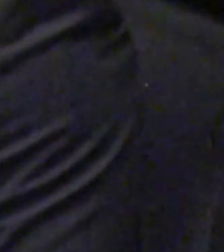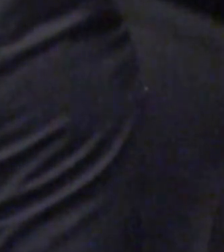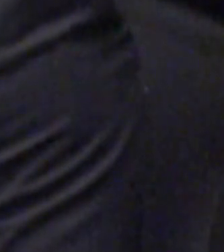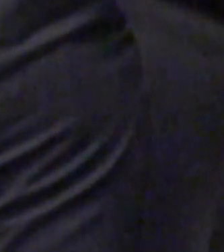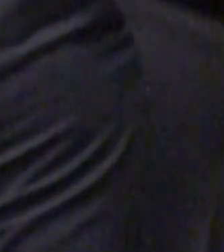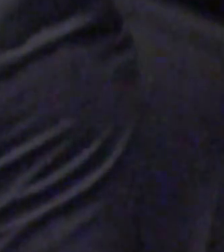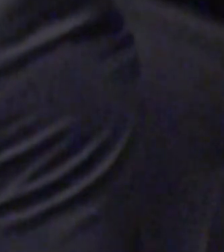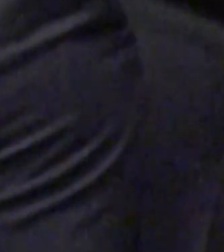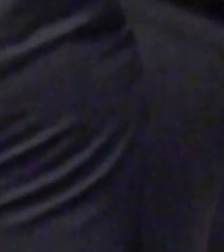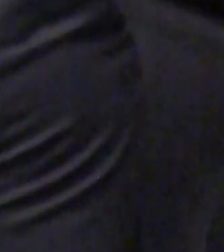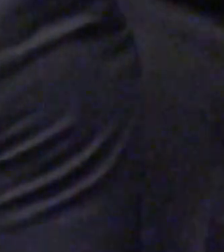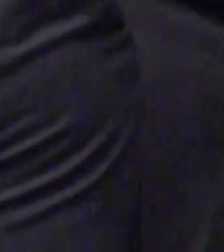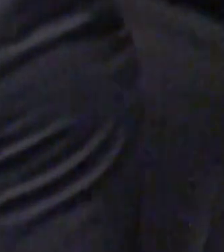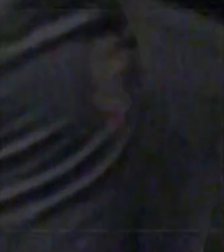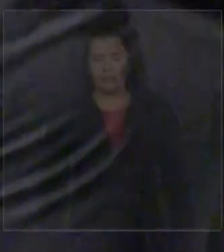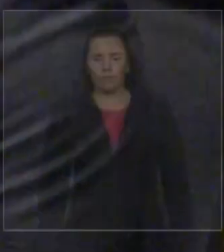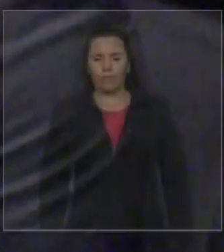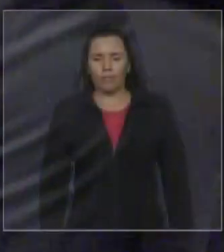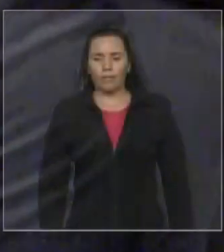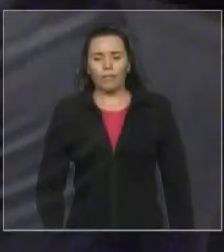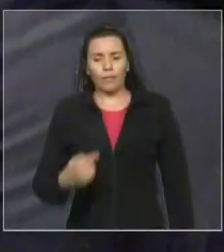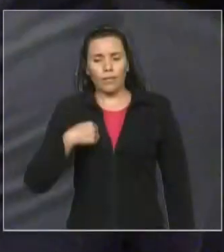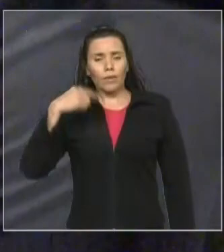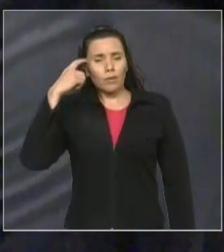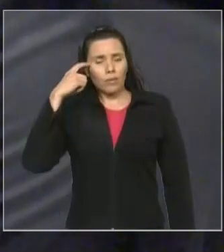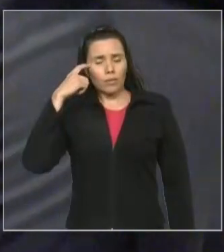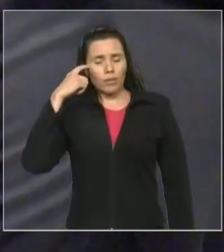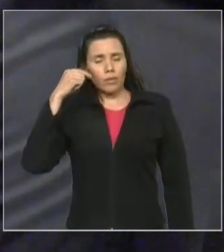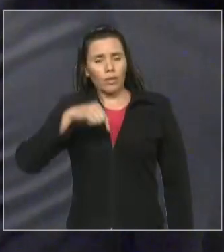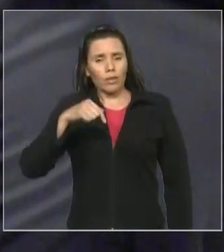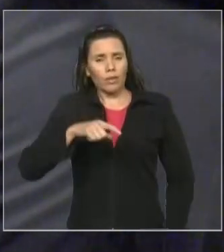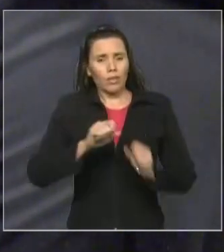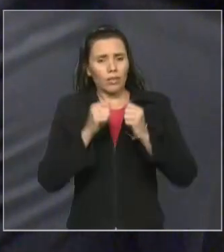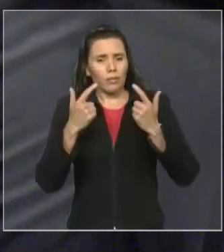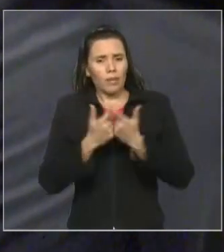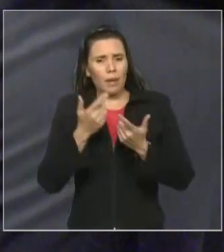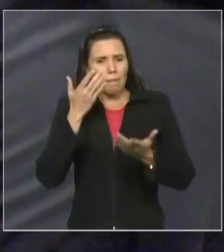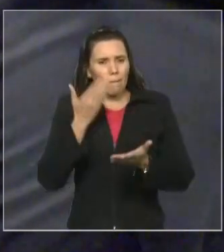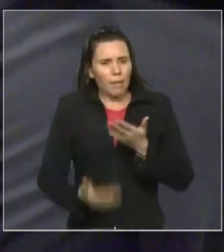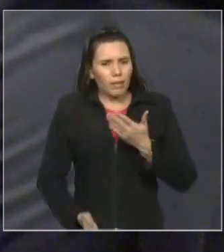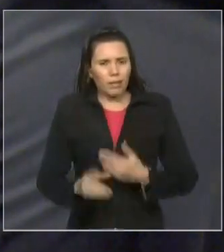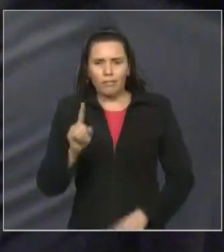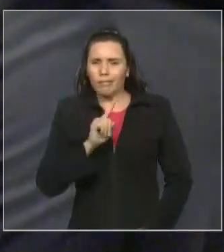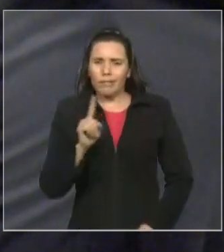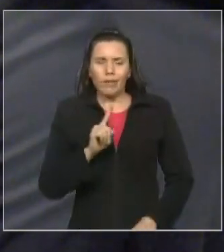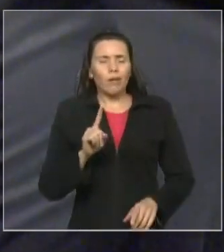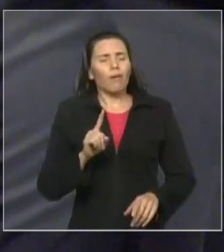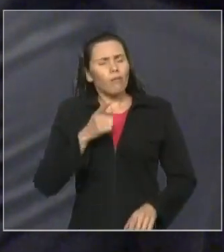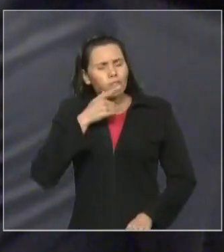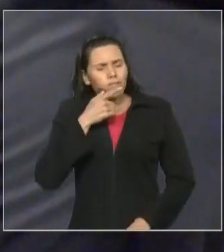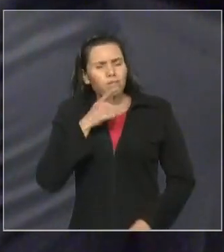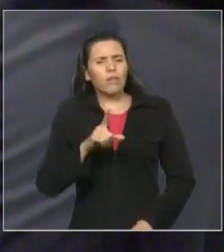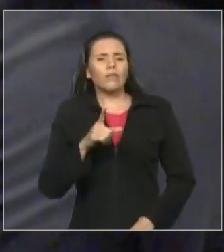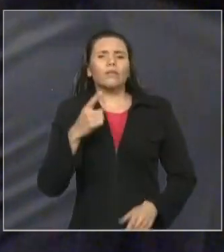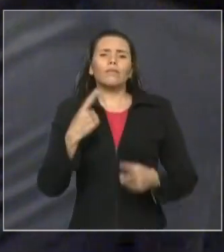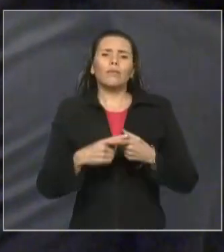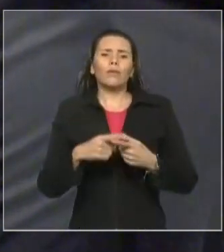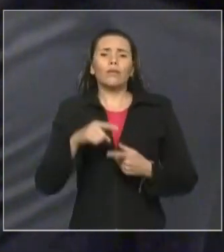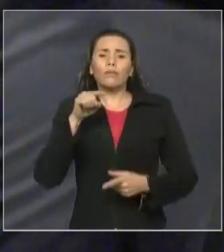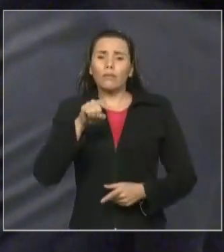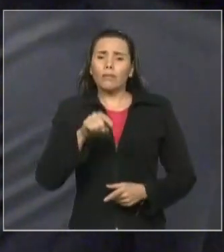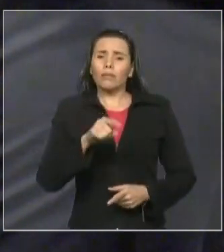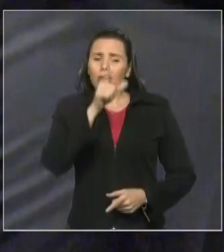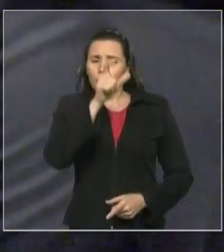Acho que a casa, ela não perde, ela ganha porque vai ter, mais uma vez, o deputado Marcelo, dentro do governo do Estado, um cargo